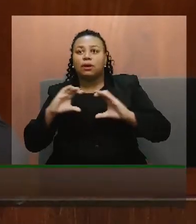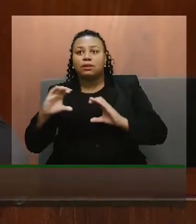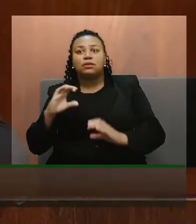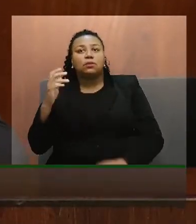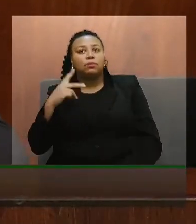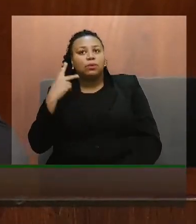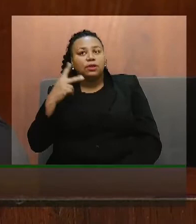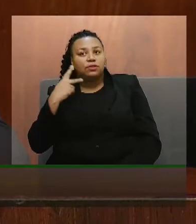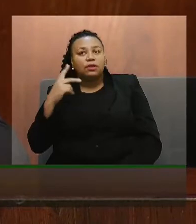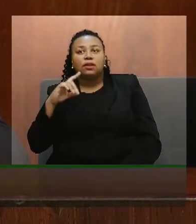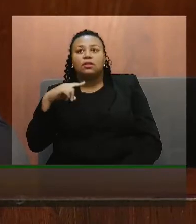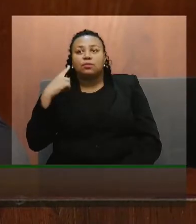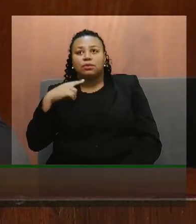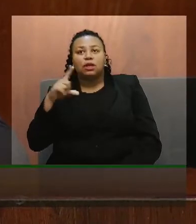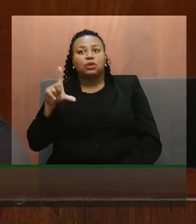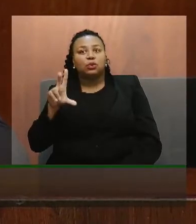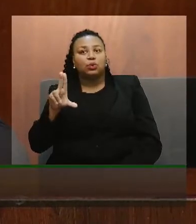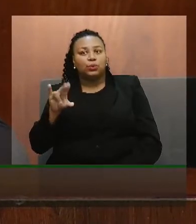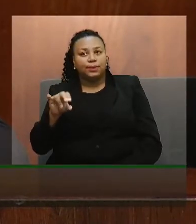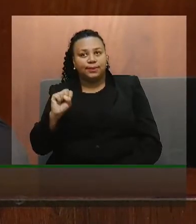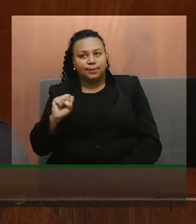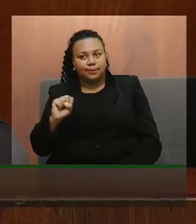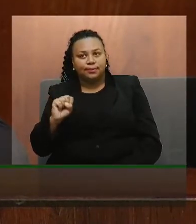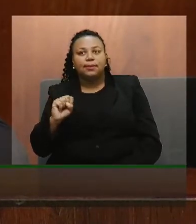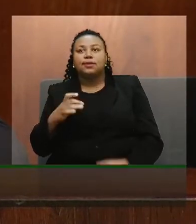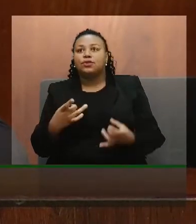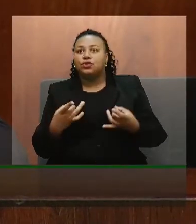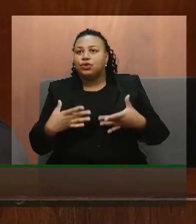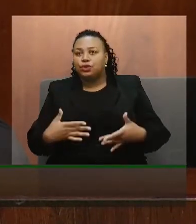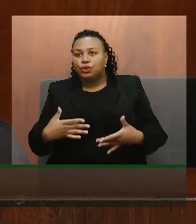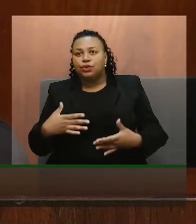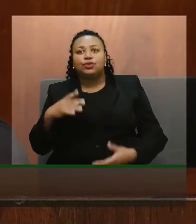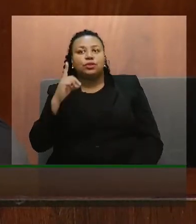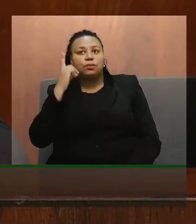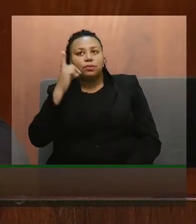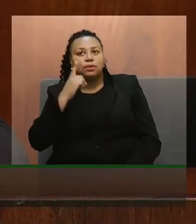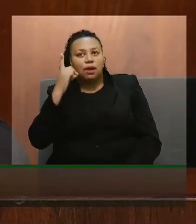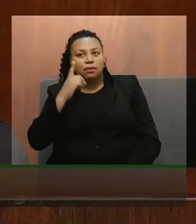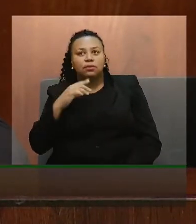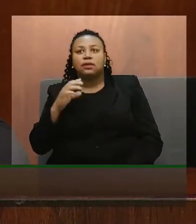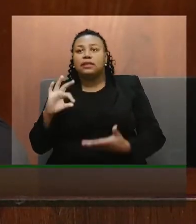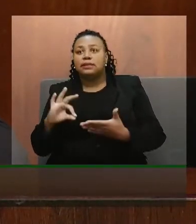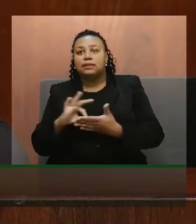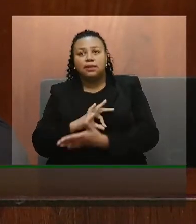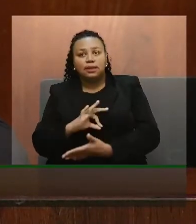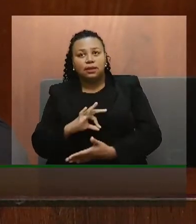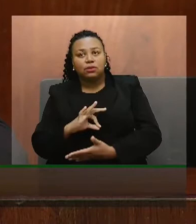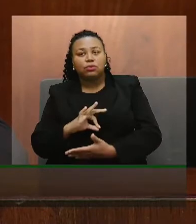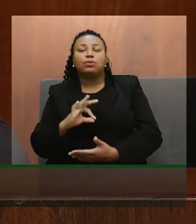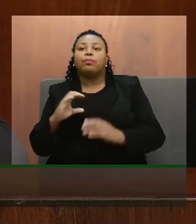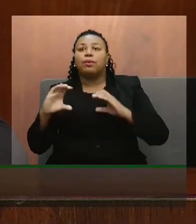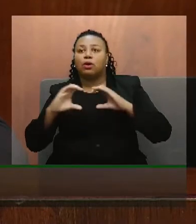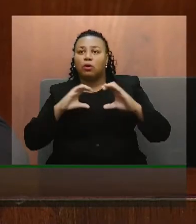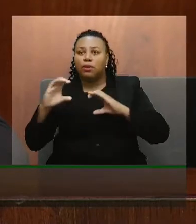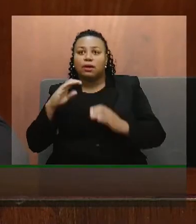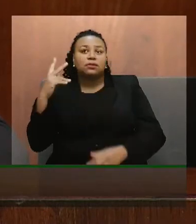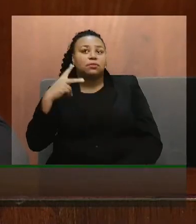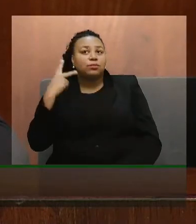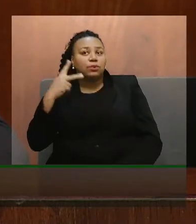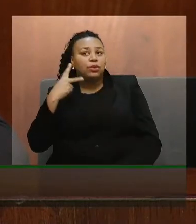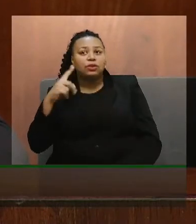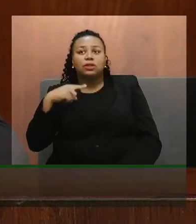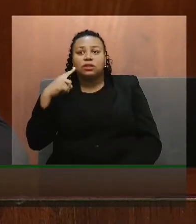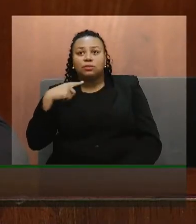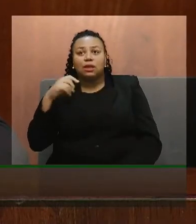parlamentar deputado Luiz Henrique Viana desiste o deputado escrito para uma comunicação parlamentar